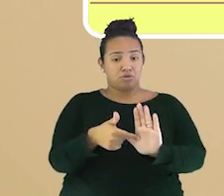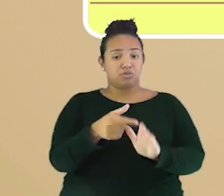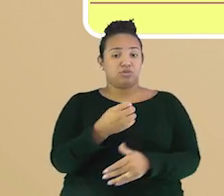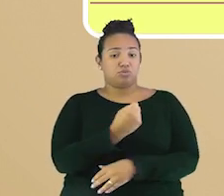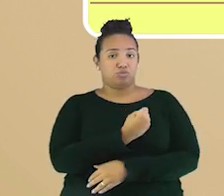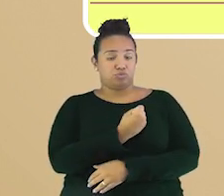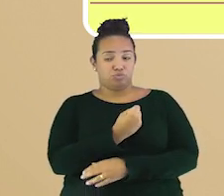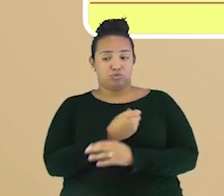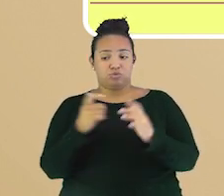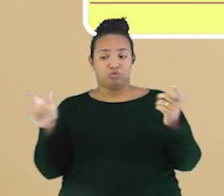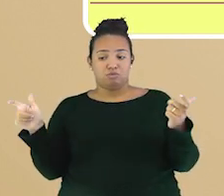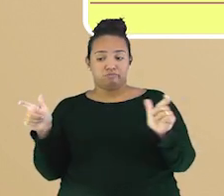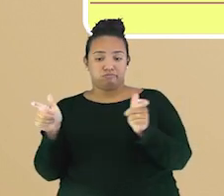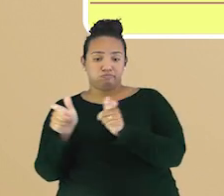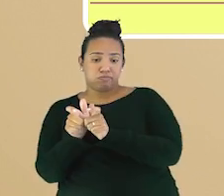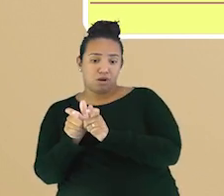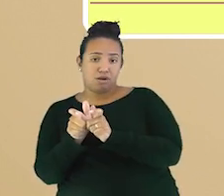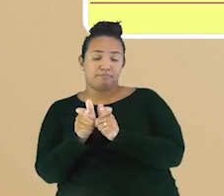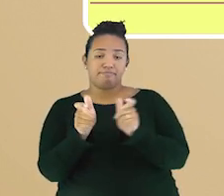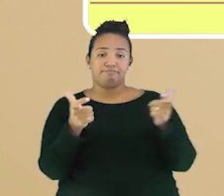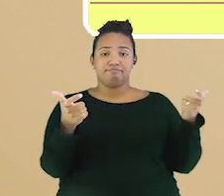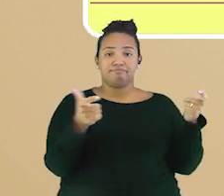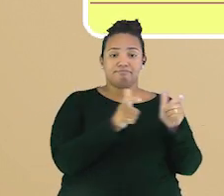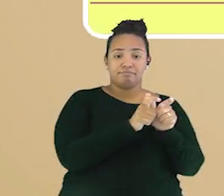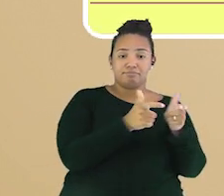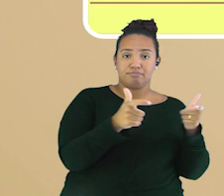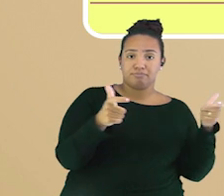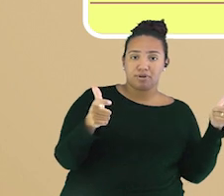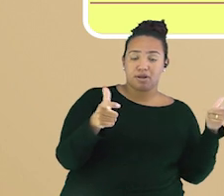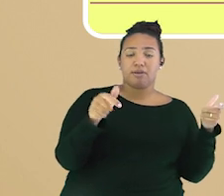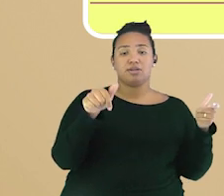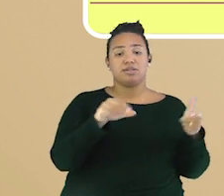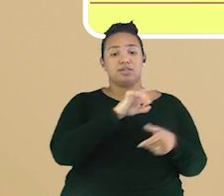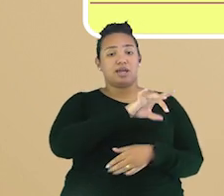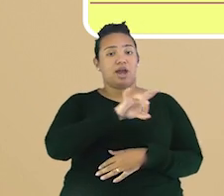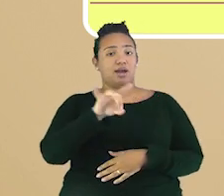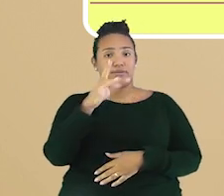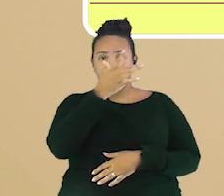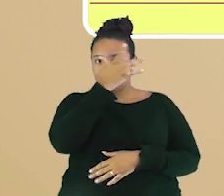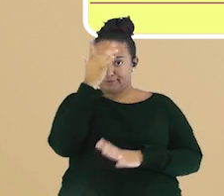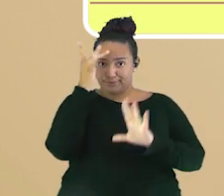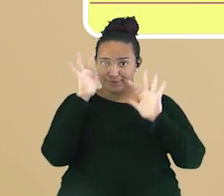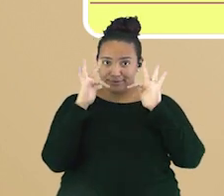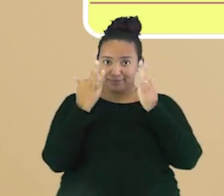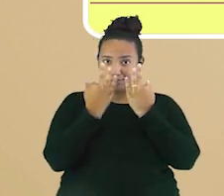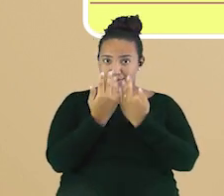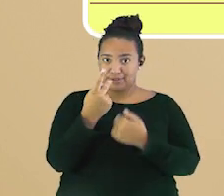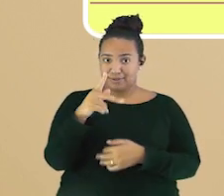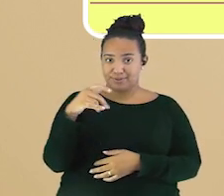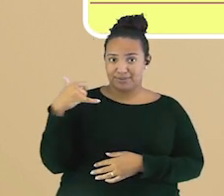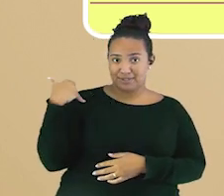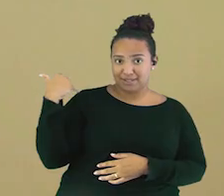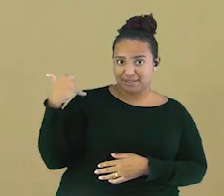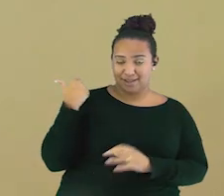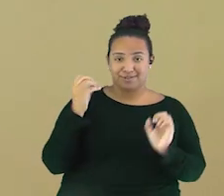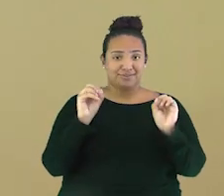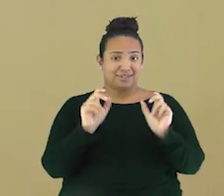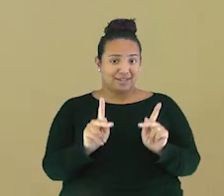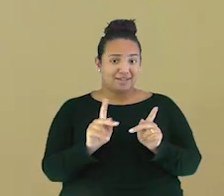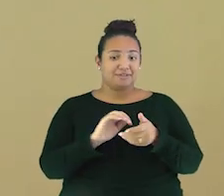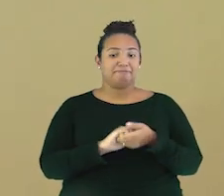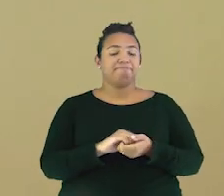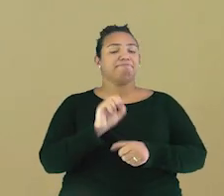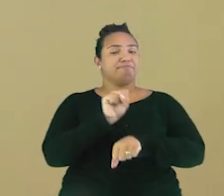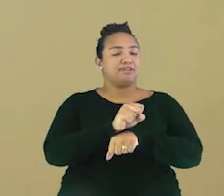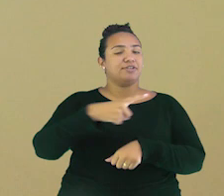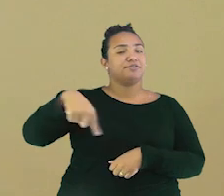e a ordem decrescente da idade de cada um dos integrantes da sua família, incluindo você. Combinado? Espero